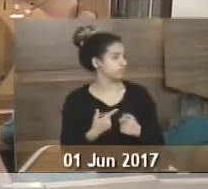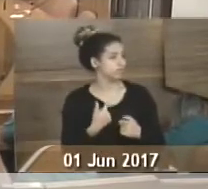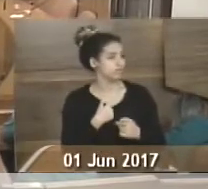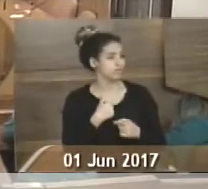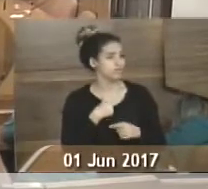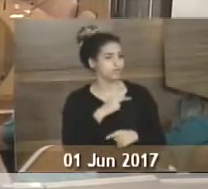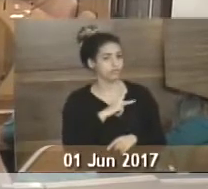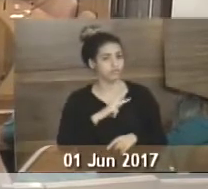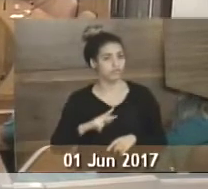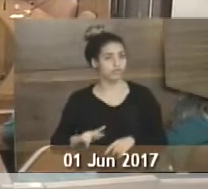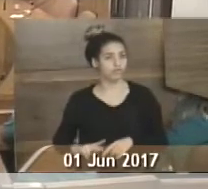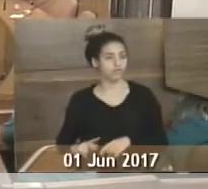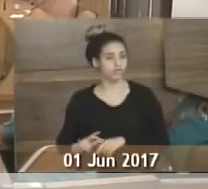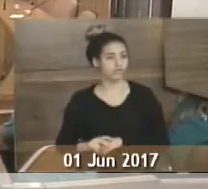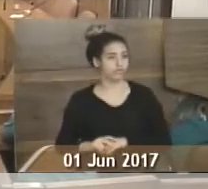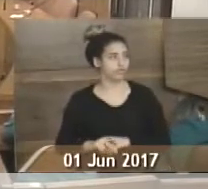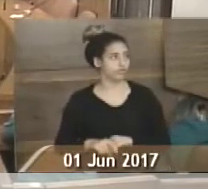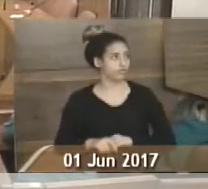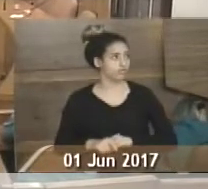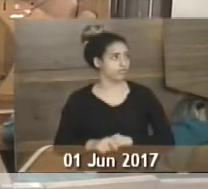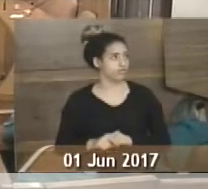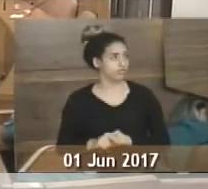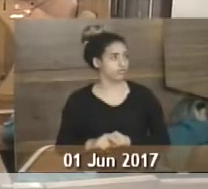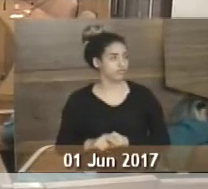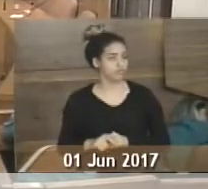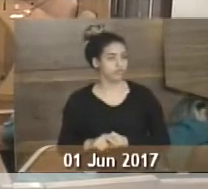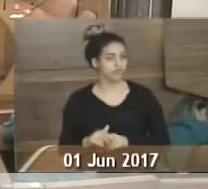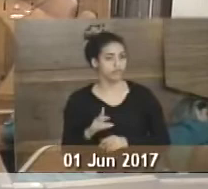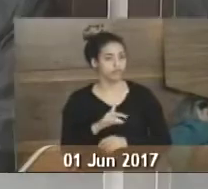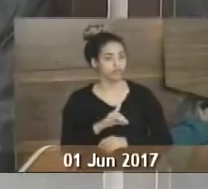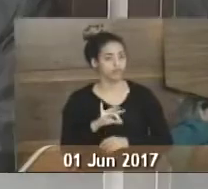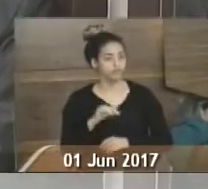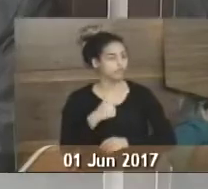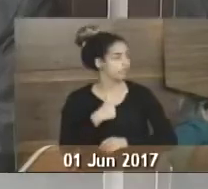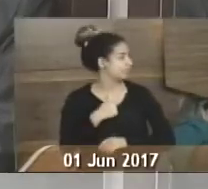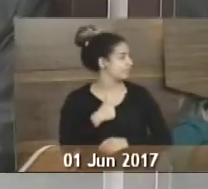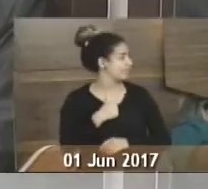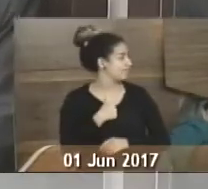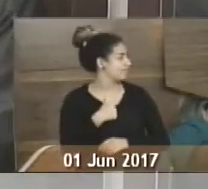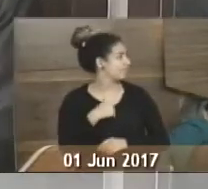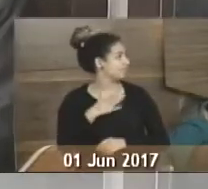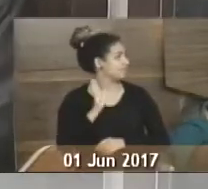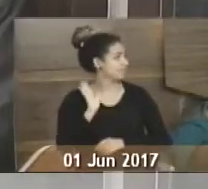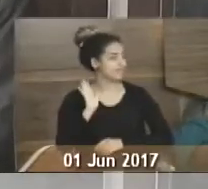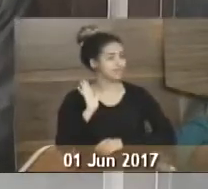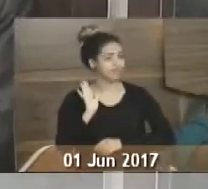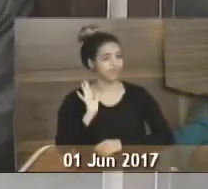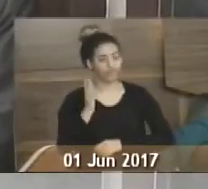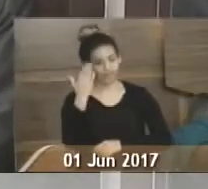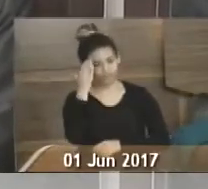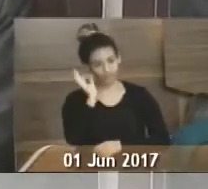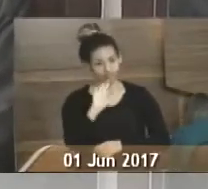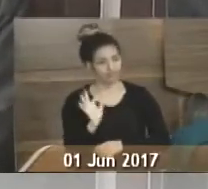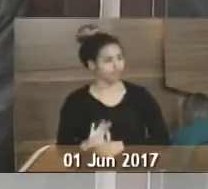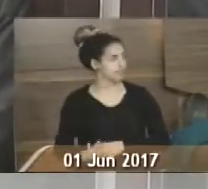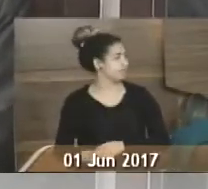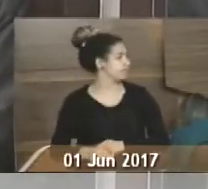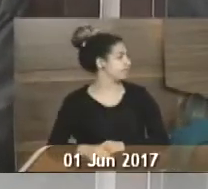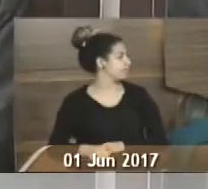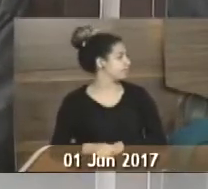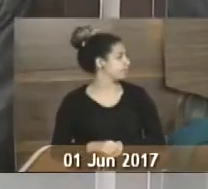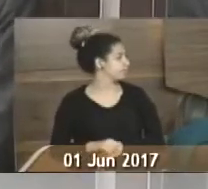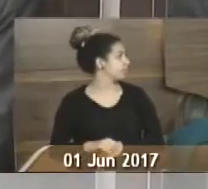na presidência desse pedido de vista aí, eu sou meio pajé nisso aqui, sou lá do interior,